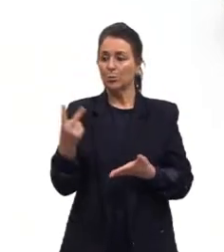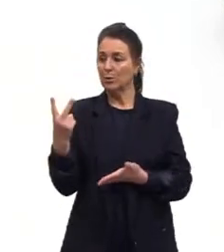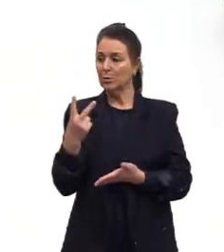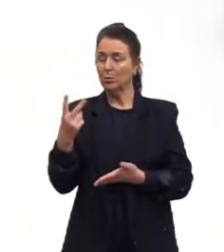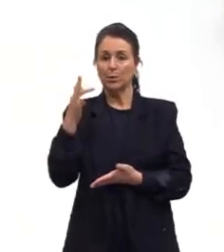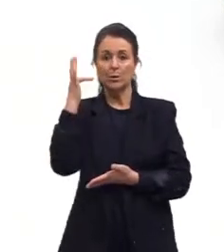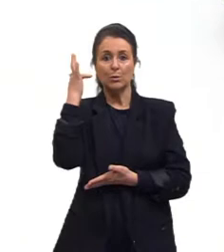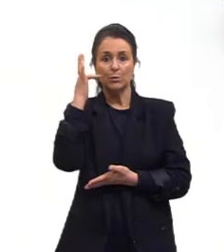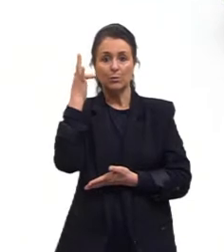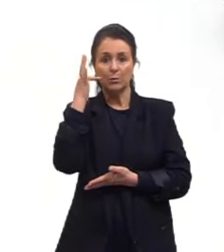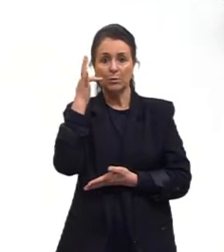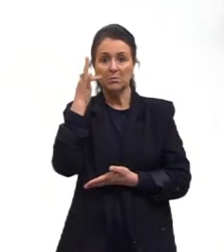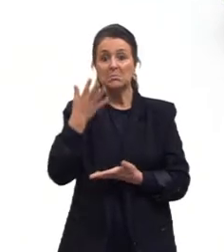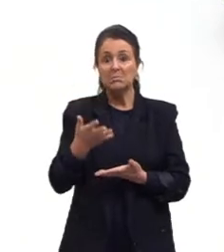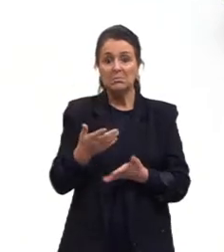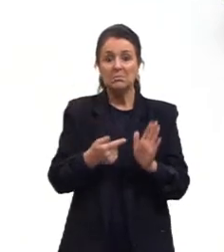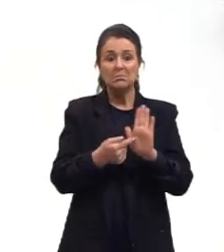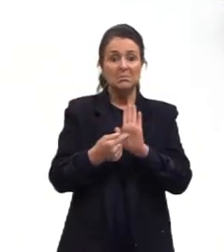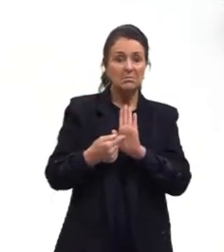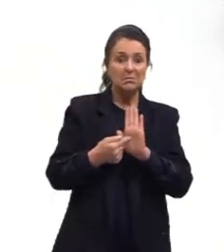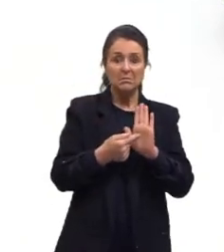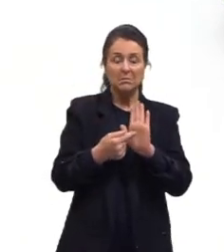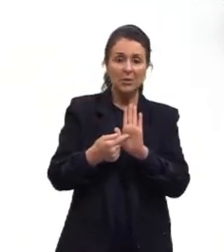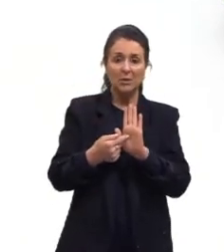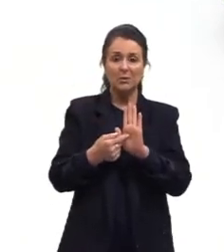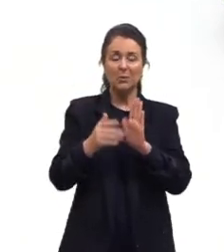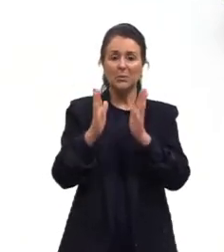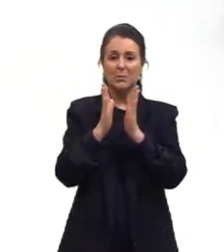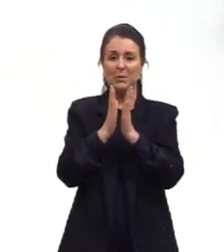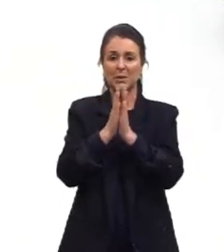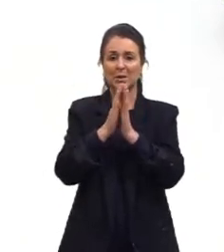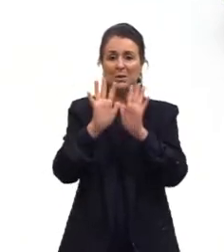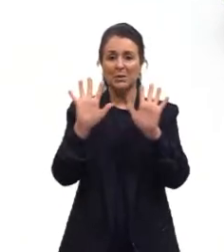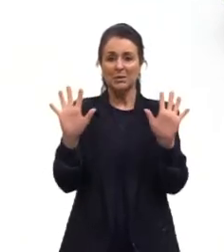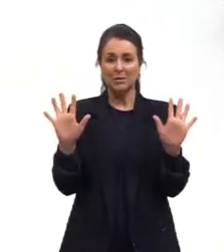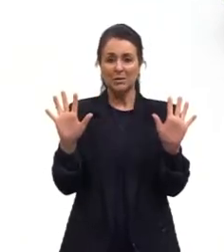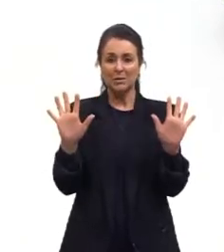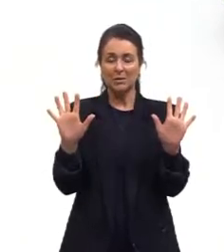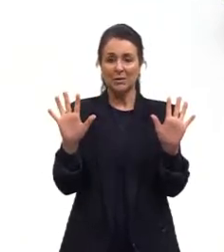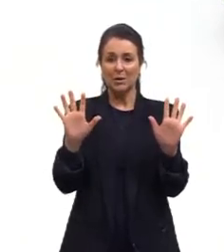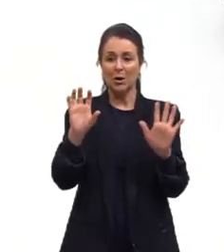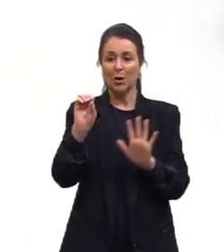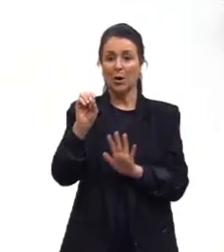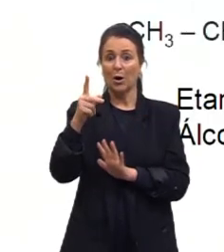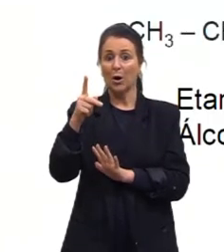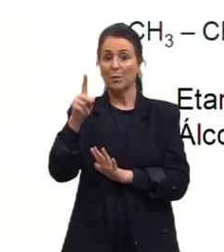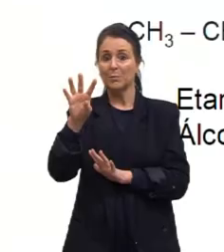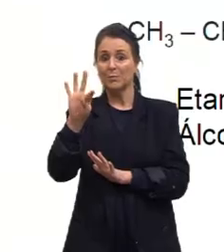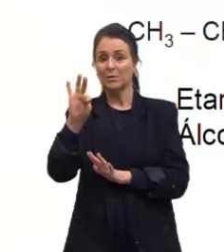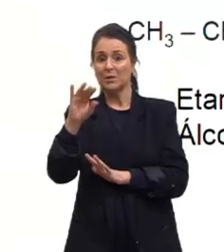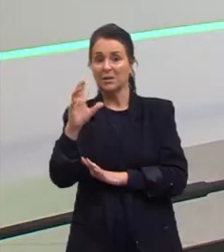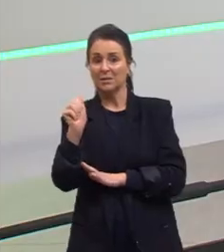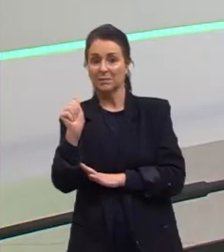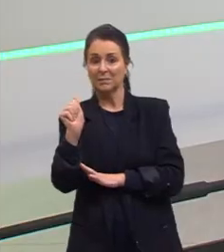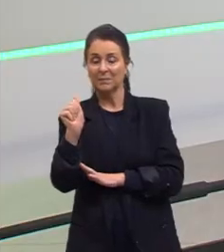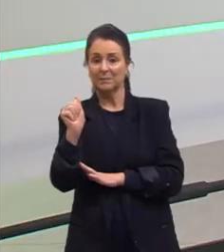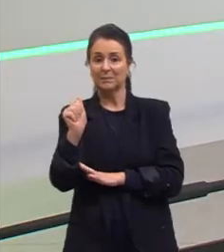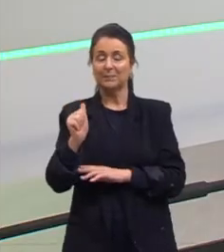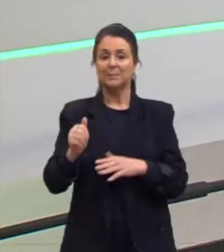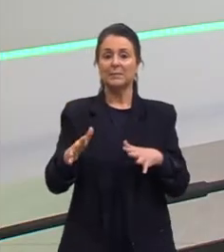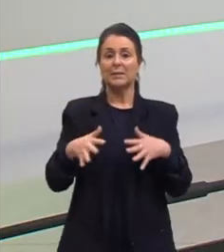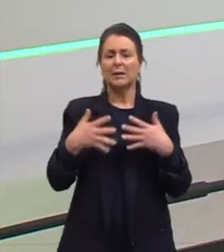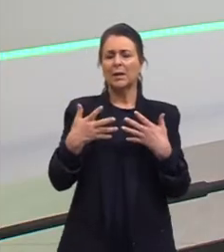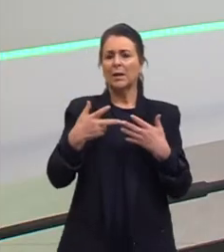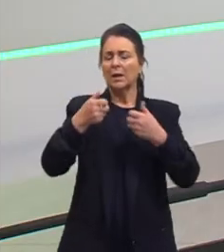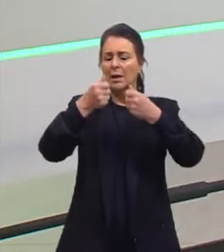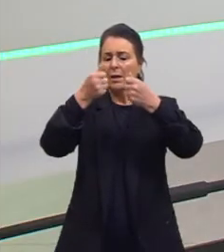frutas, duas frutinhas, tem a ver com a isomeria, principalmente a isomeria ótica. Bom, quando a gente